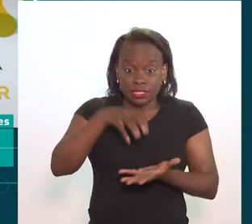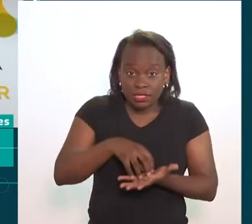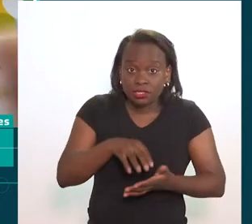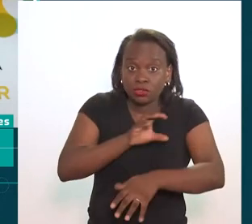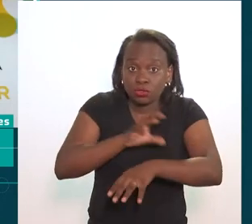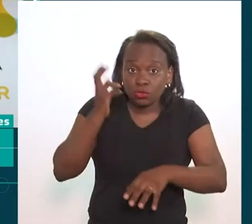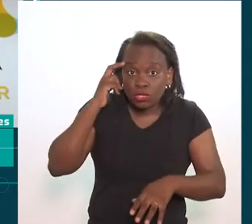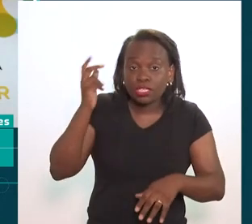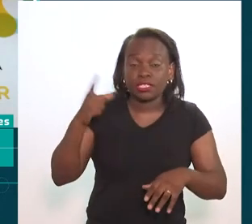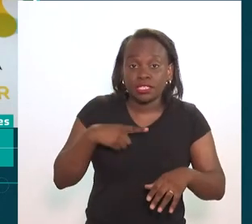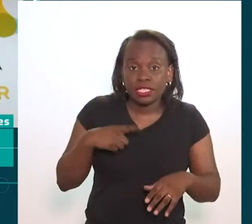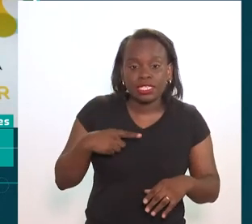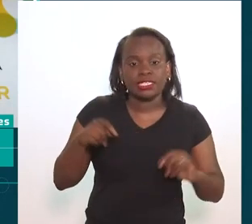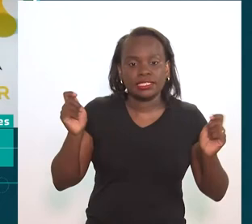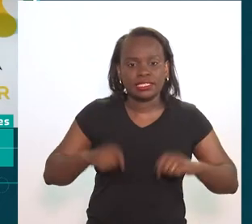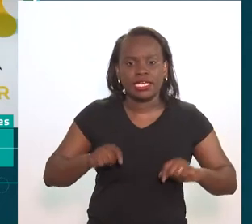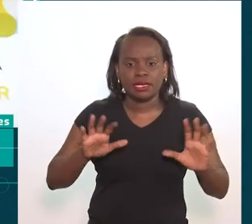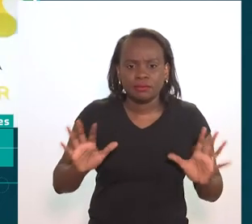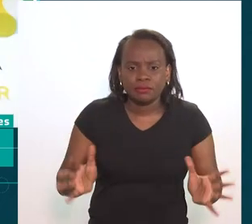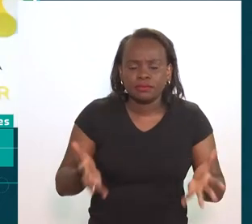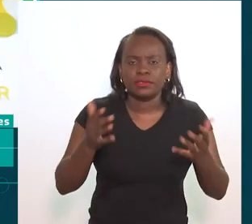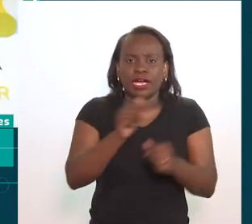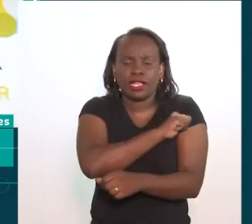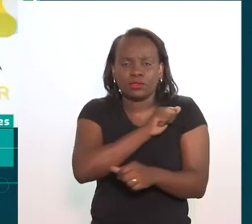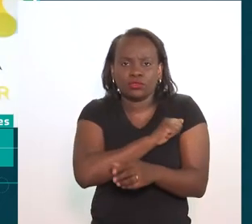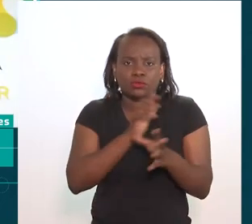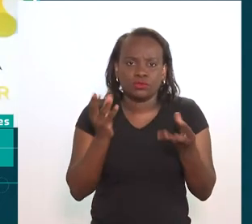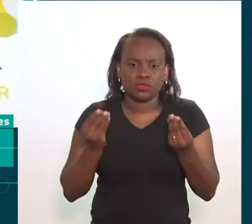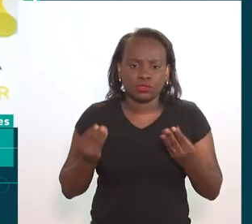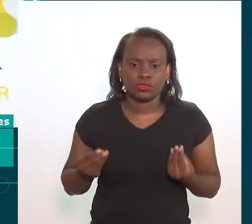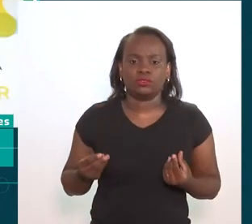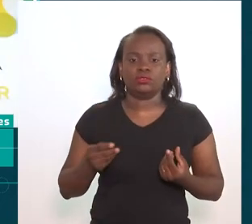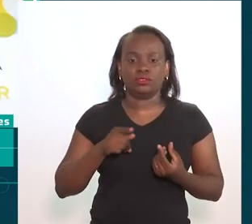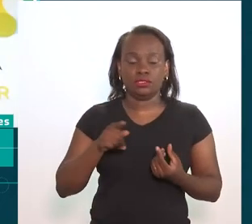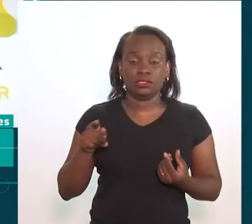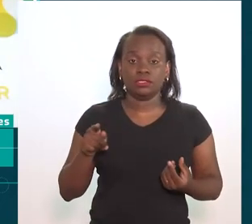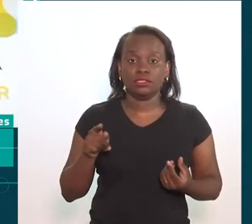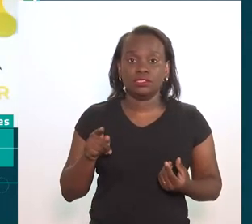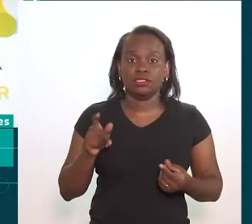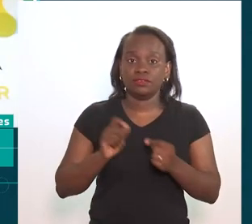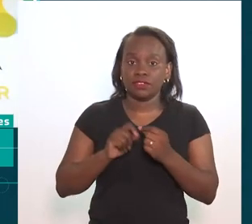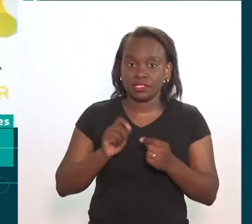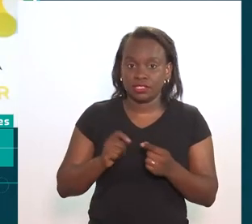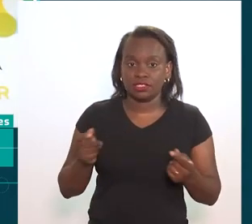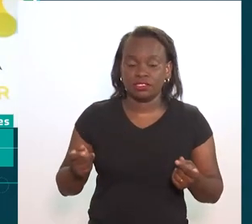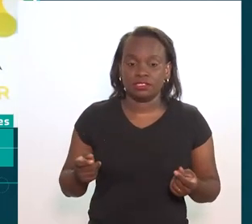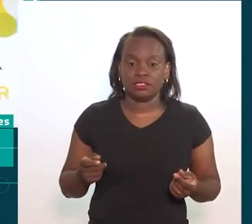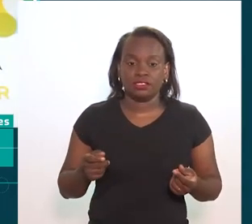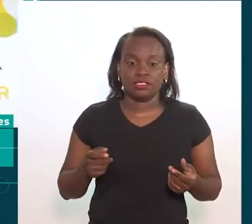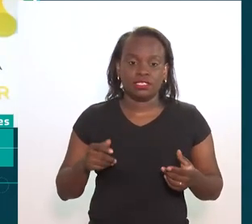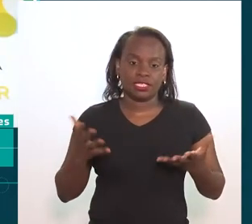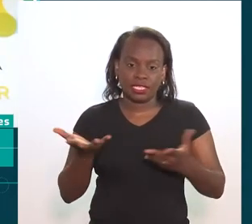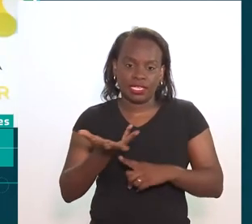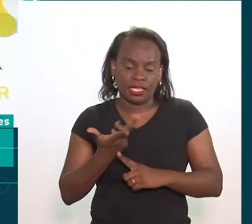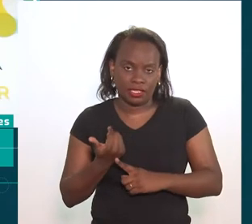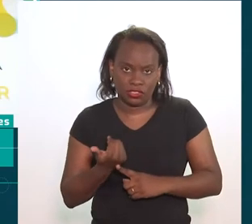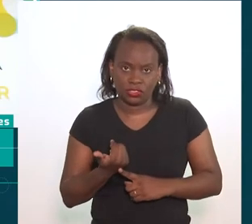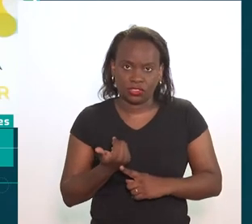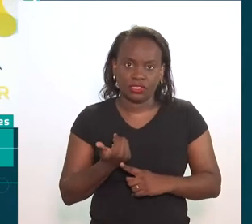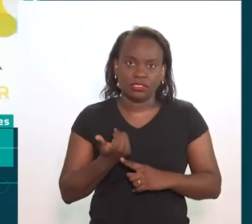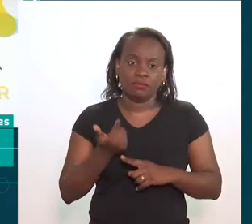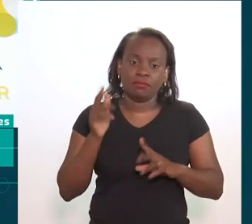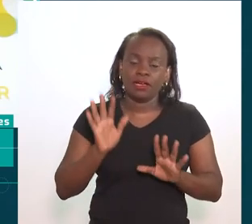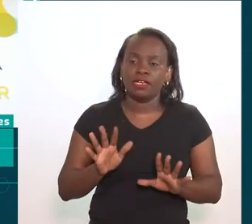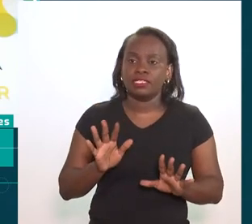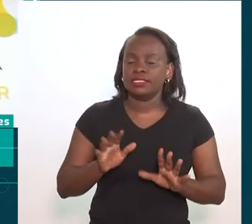né? E toda escola sendo um centro cultural, ela tem a possibilidade de mobilizar muitos e muitos alunos